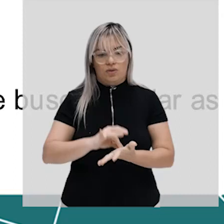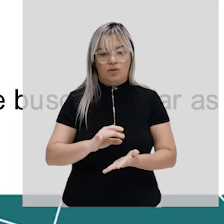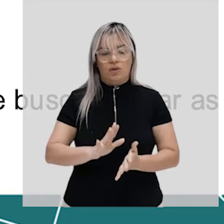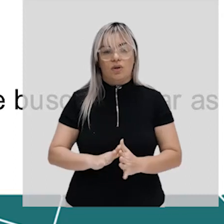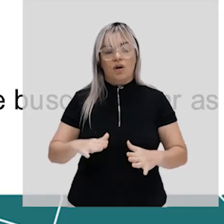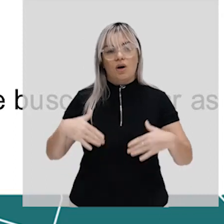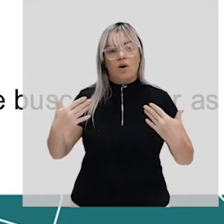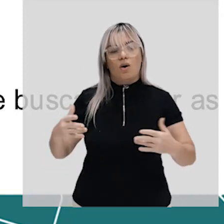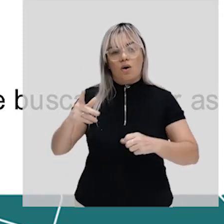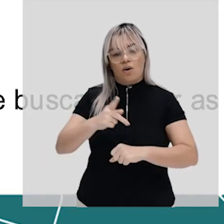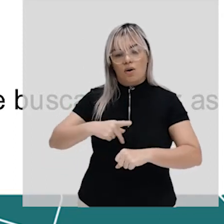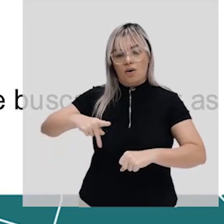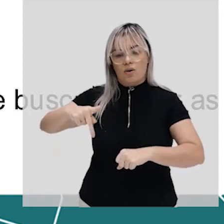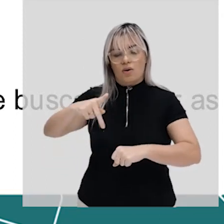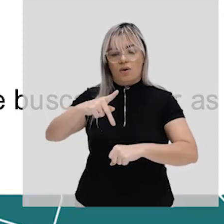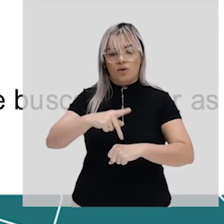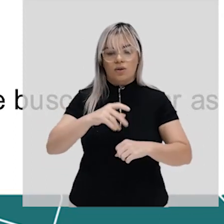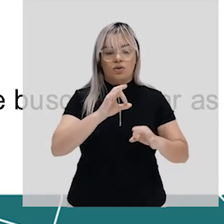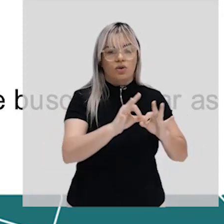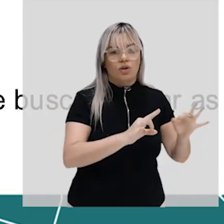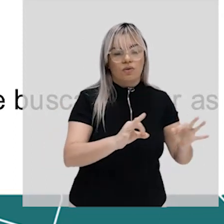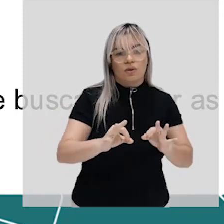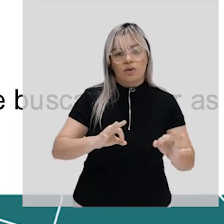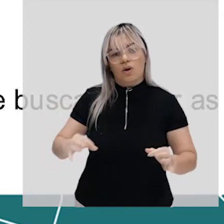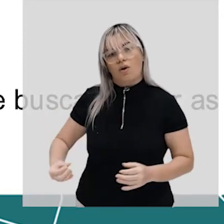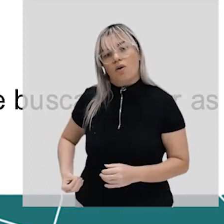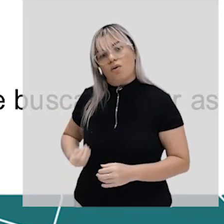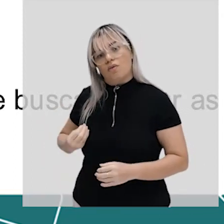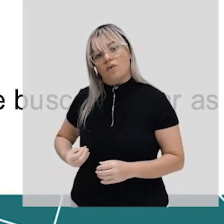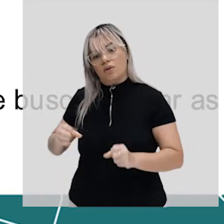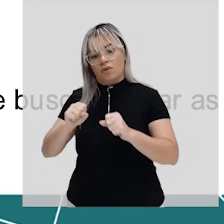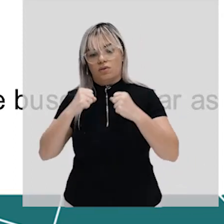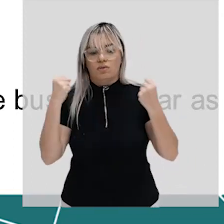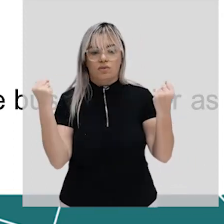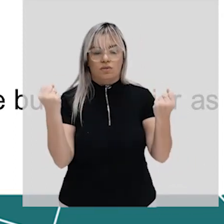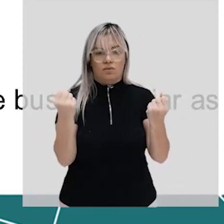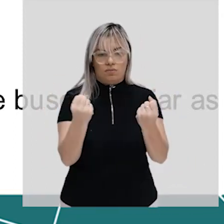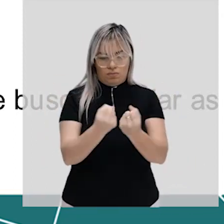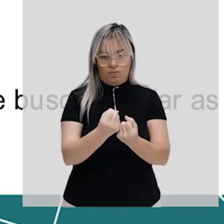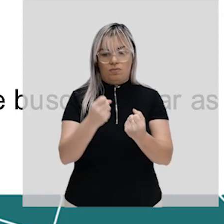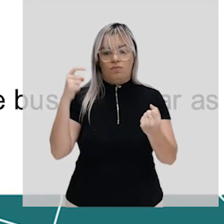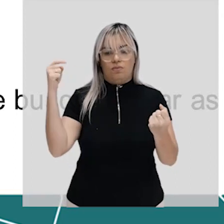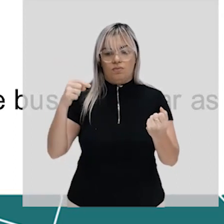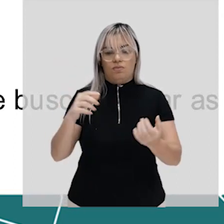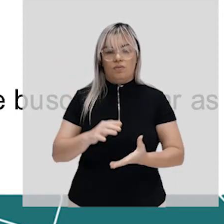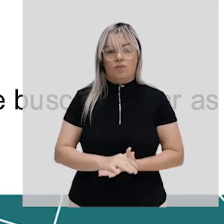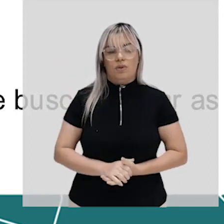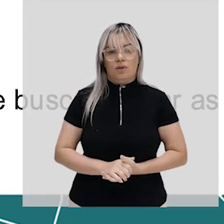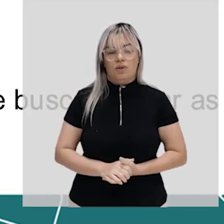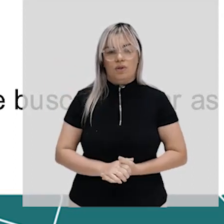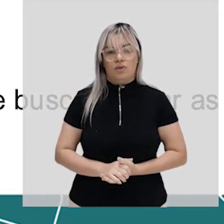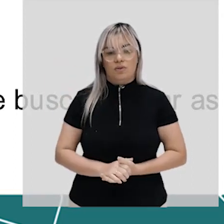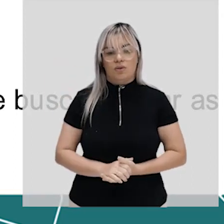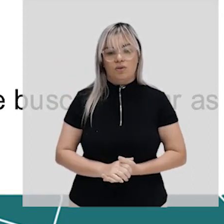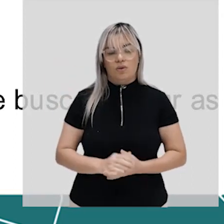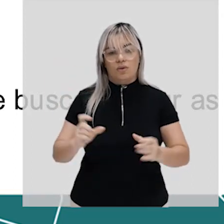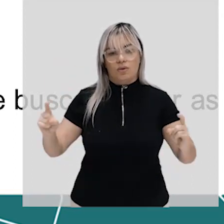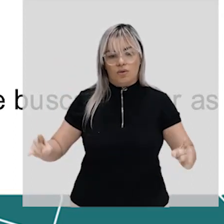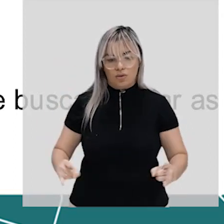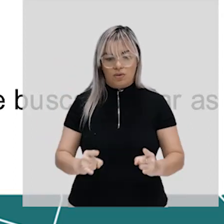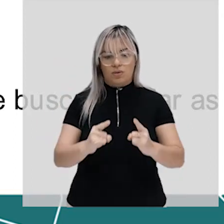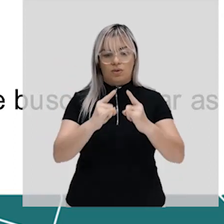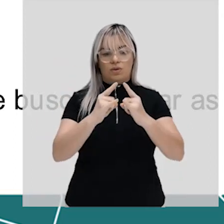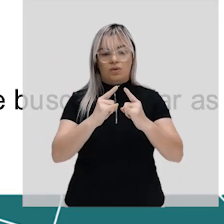considera que o Estado é um organizador da vida social o Estado para Durkheim é uma instituição